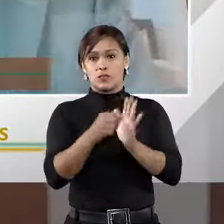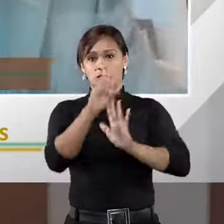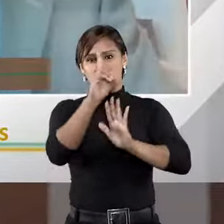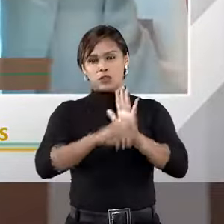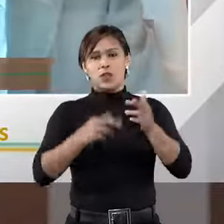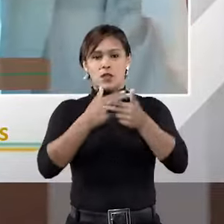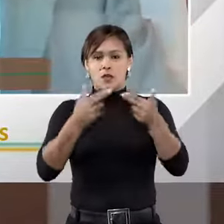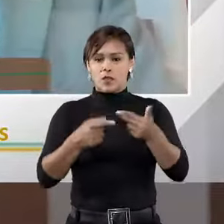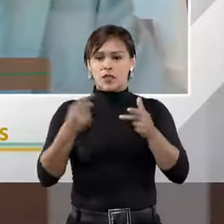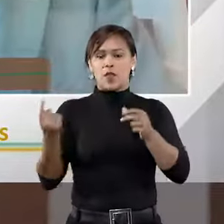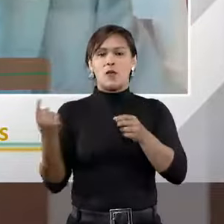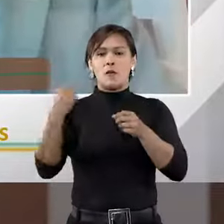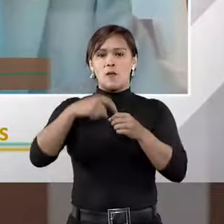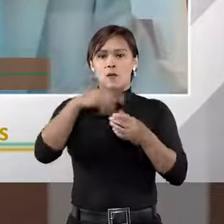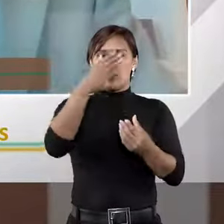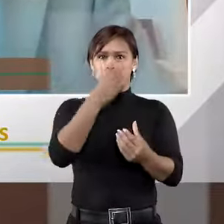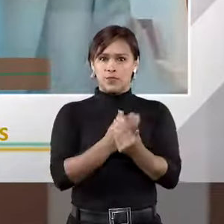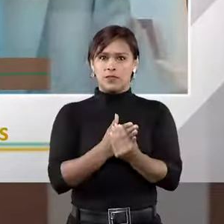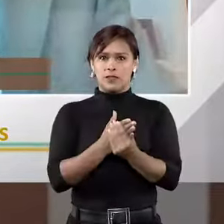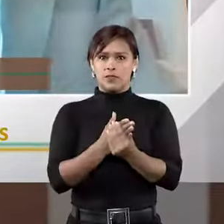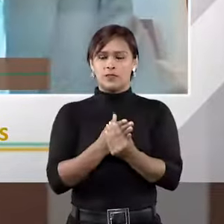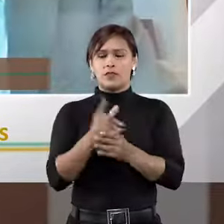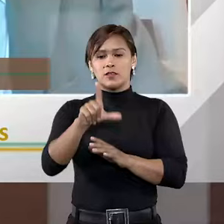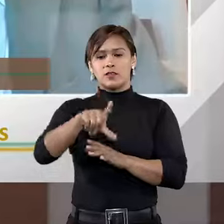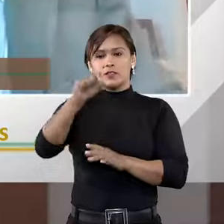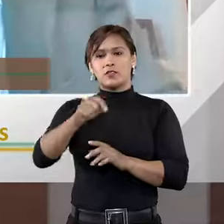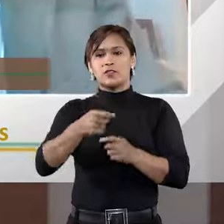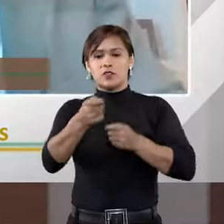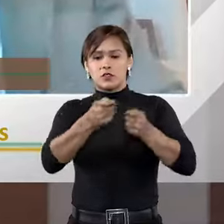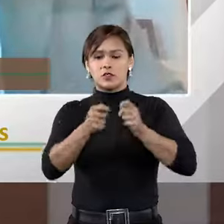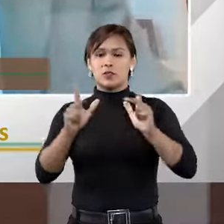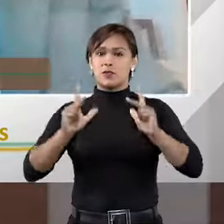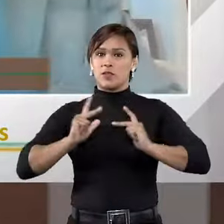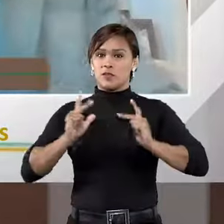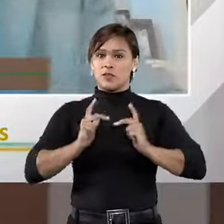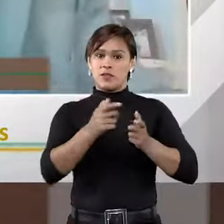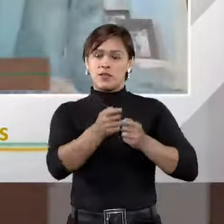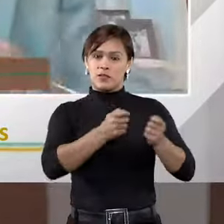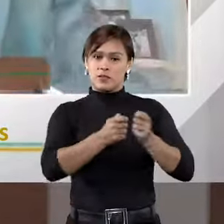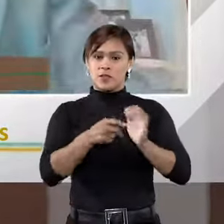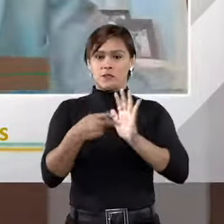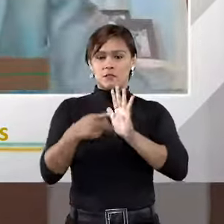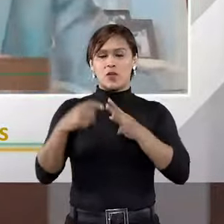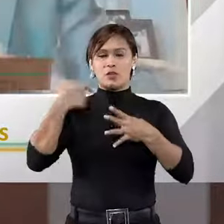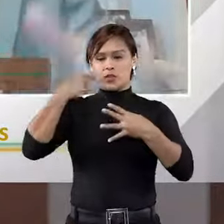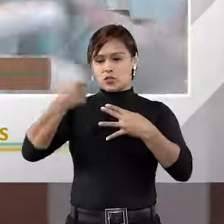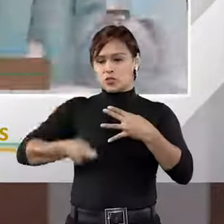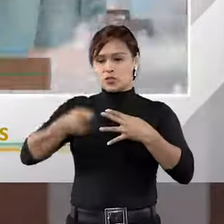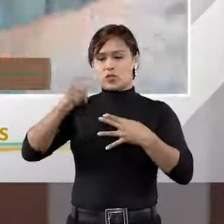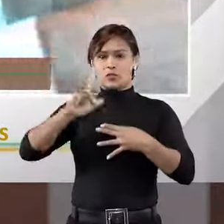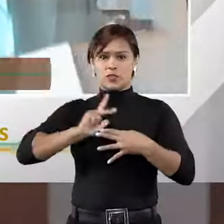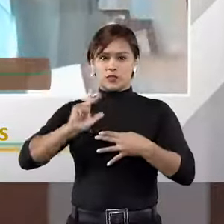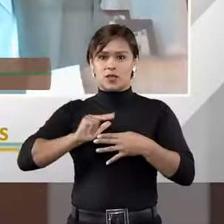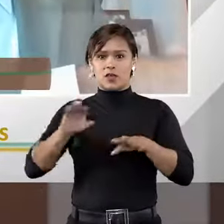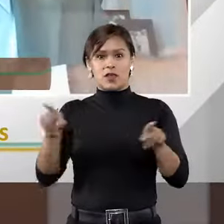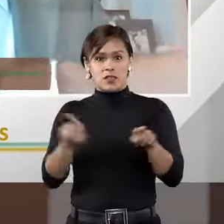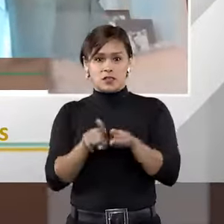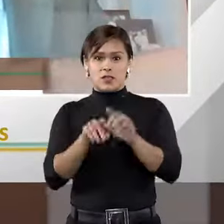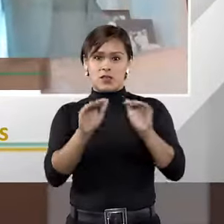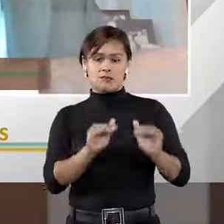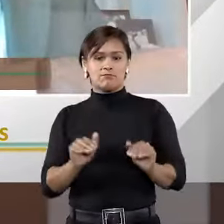que traz esse negócio processual de escolha de juízes privados, de arbitragem. Mas também eu posso estabelecer a